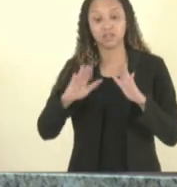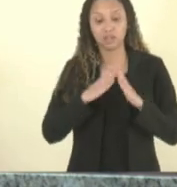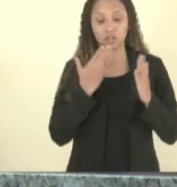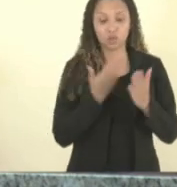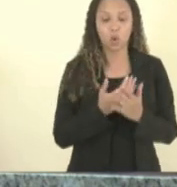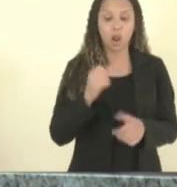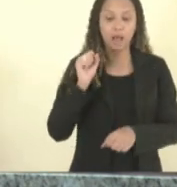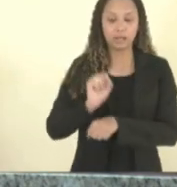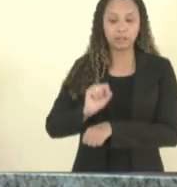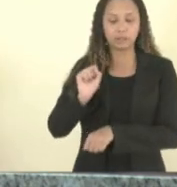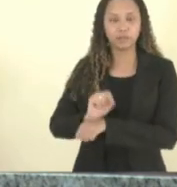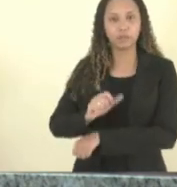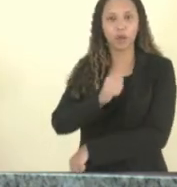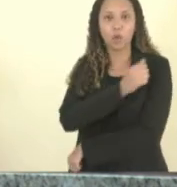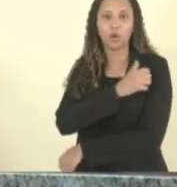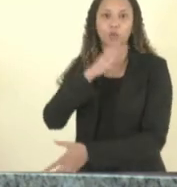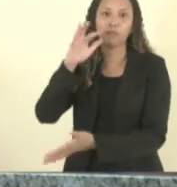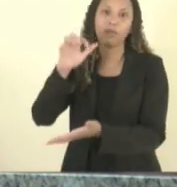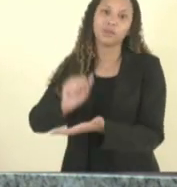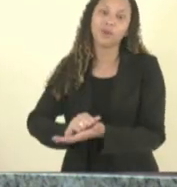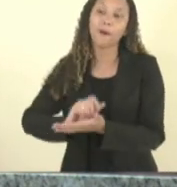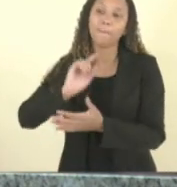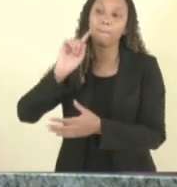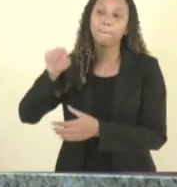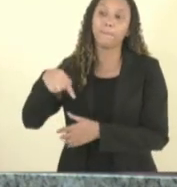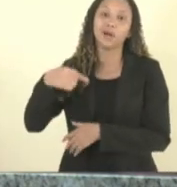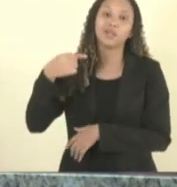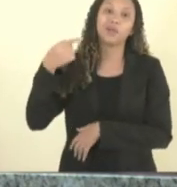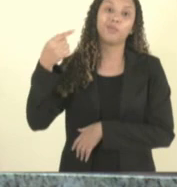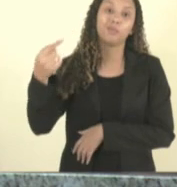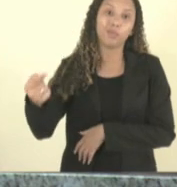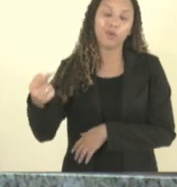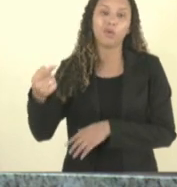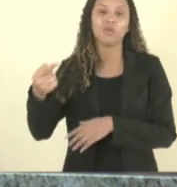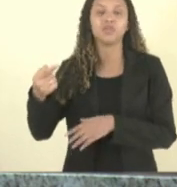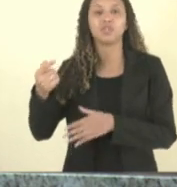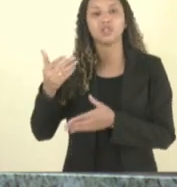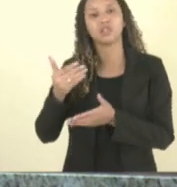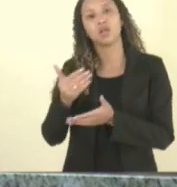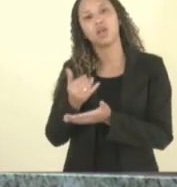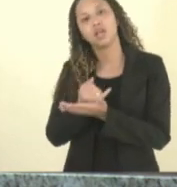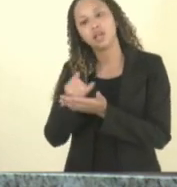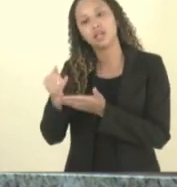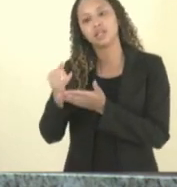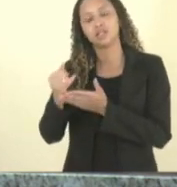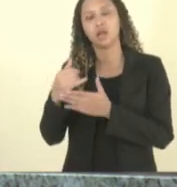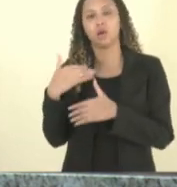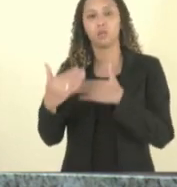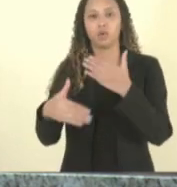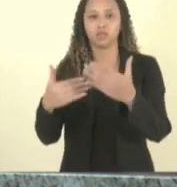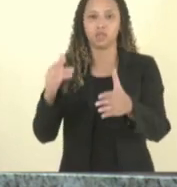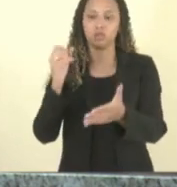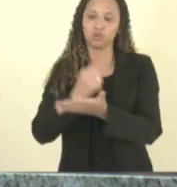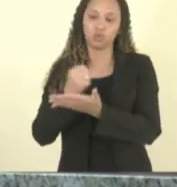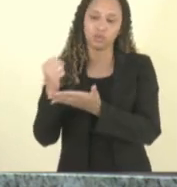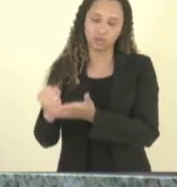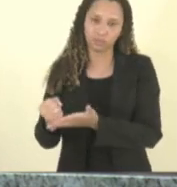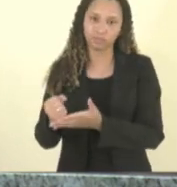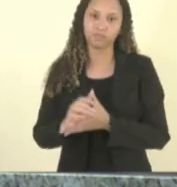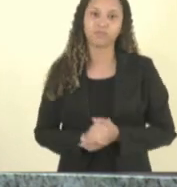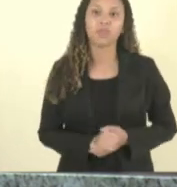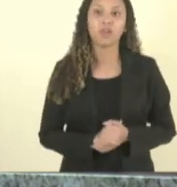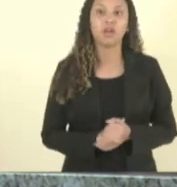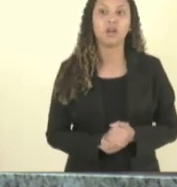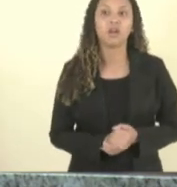matriculado para depois abrir o procedimento de contratação então nós tivemos quando eu estava na